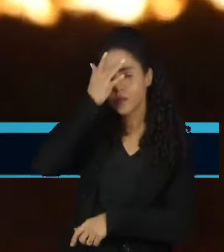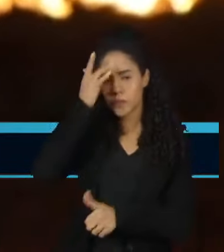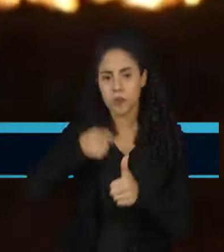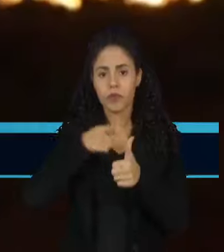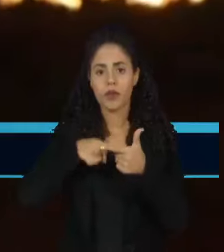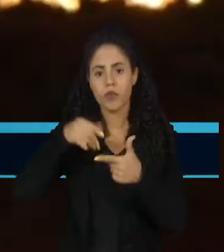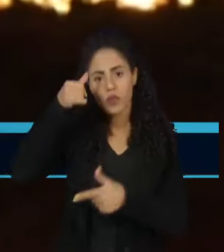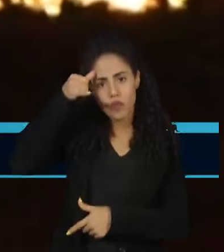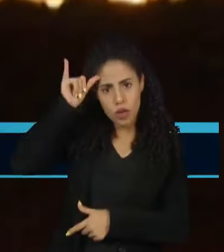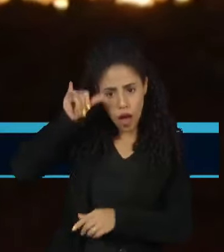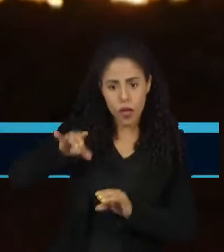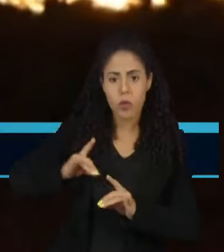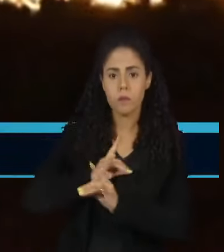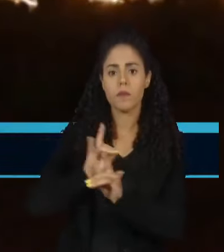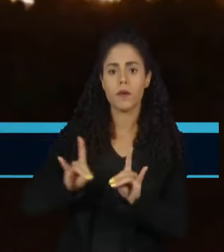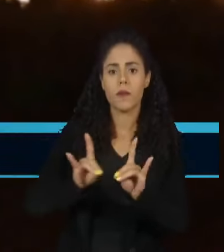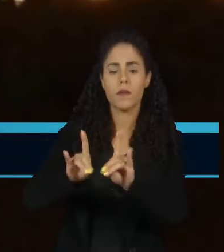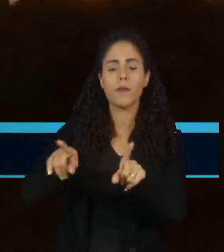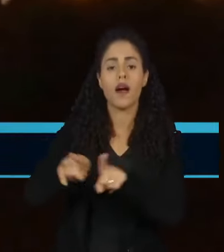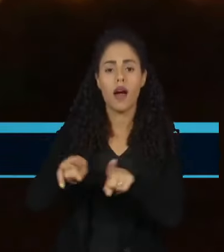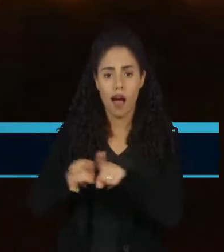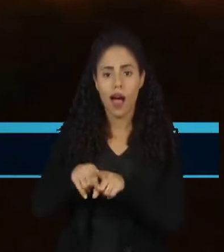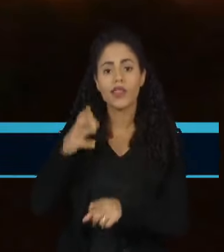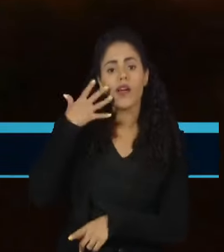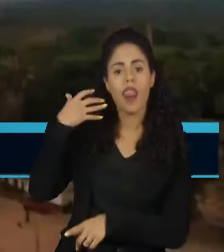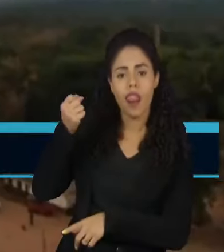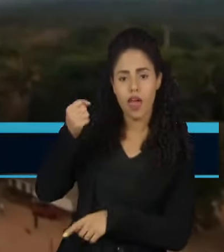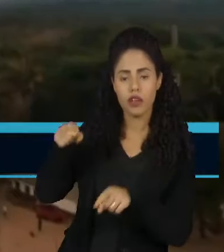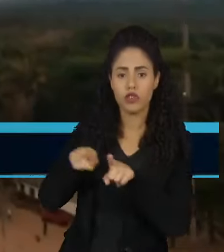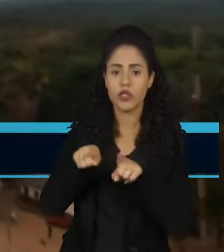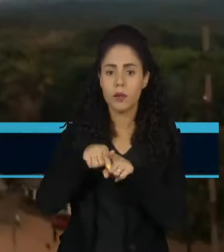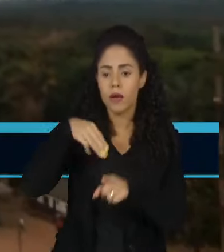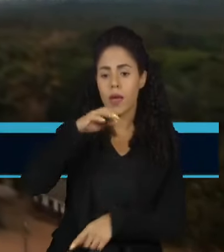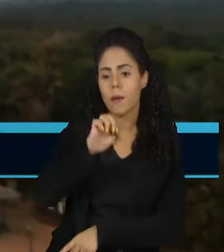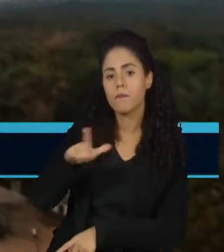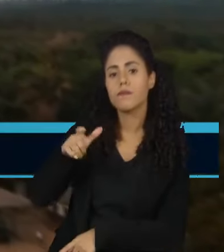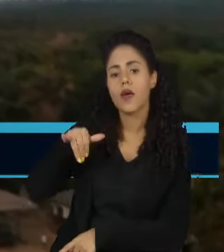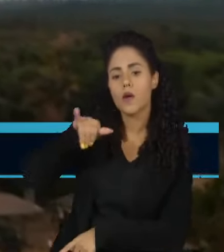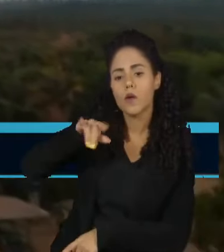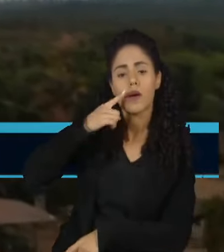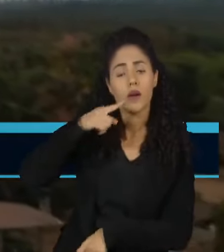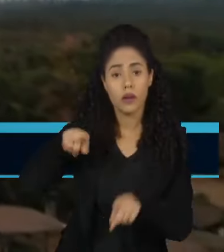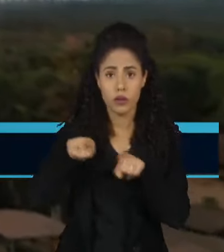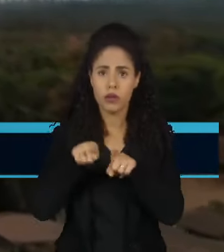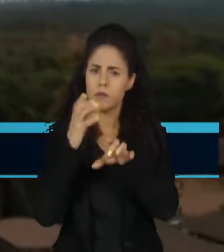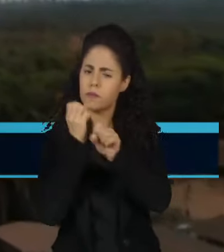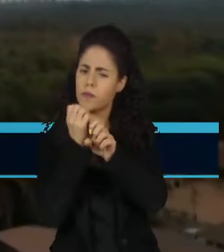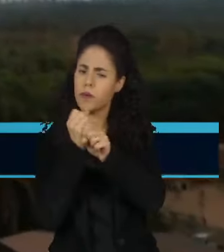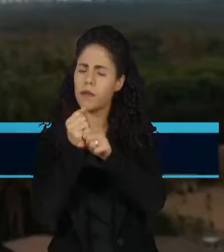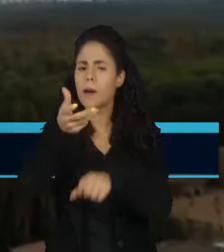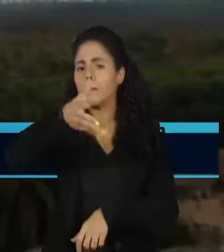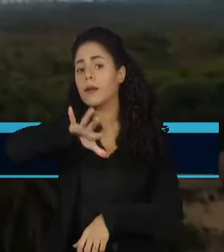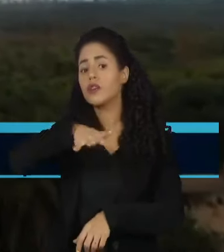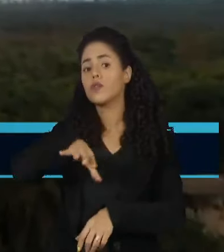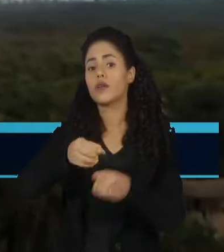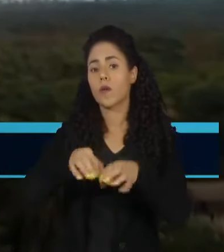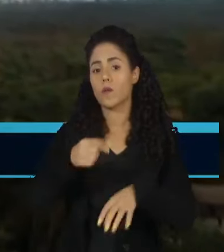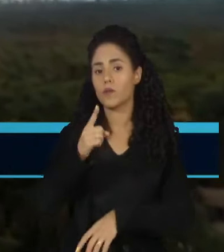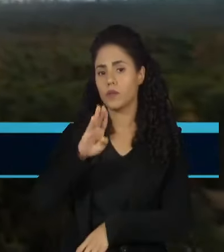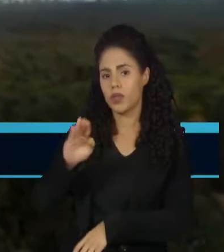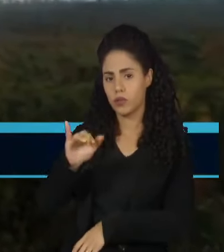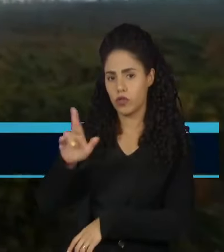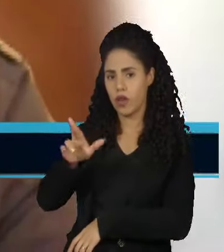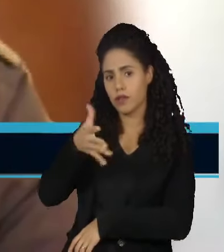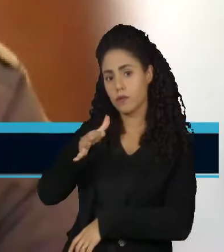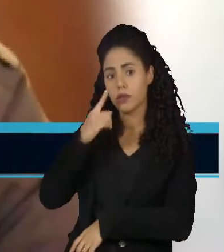gado de corte, leite, frutas e mel também foram afetados. O governo do estado calcula que o prejuízo alcance um bilhão de